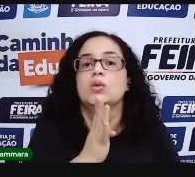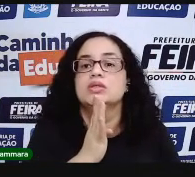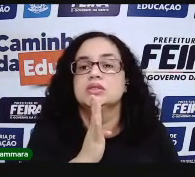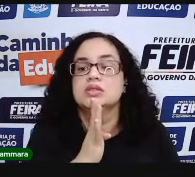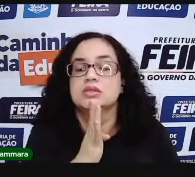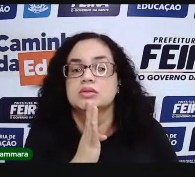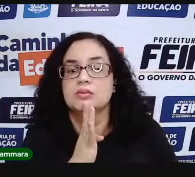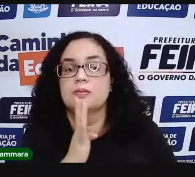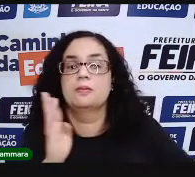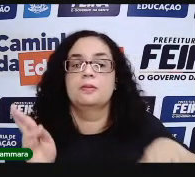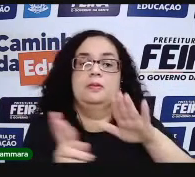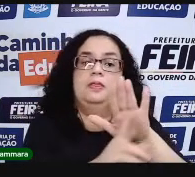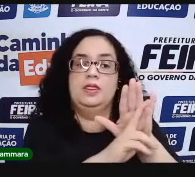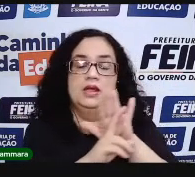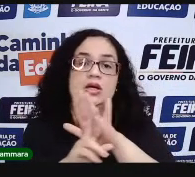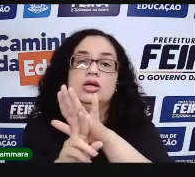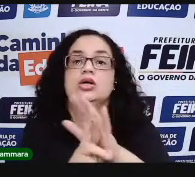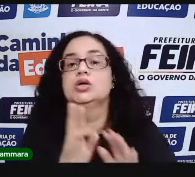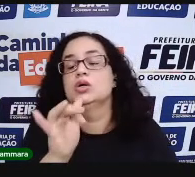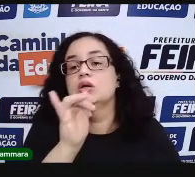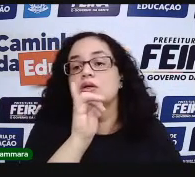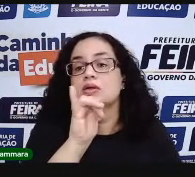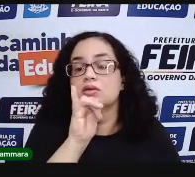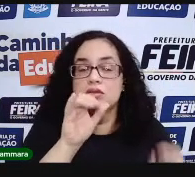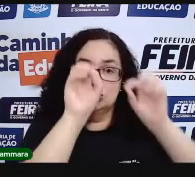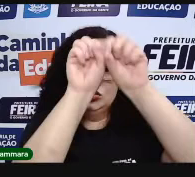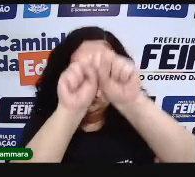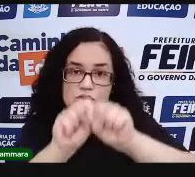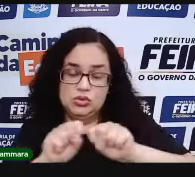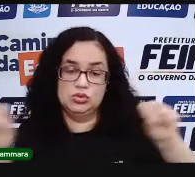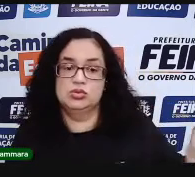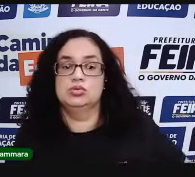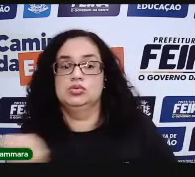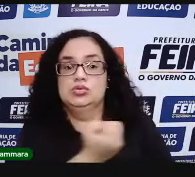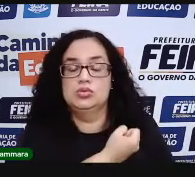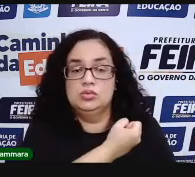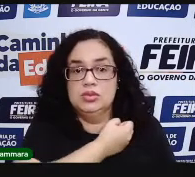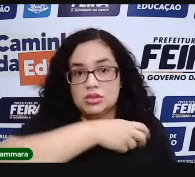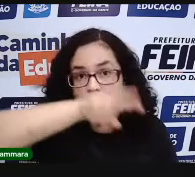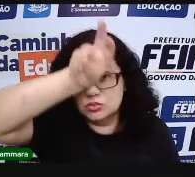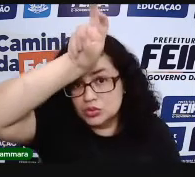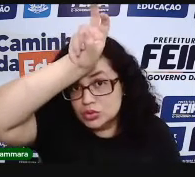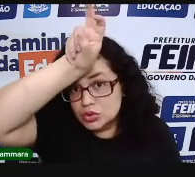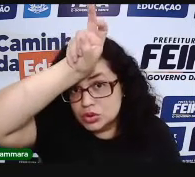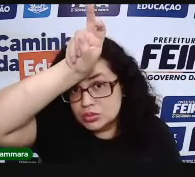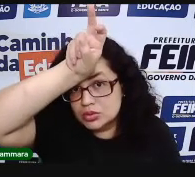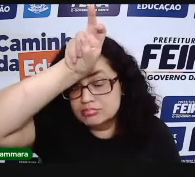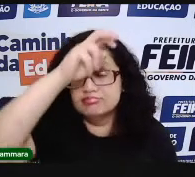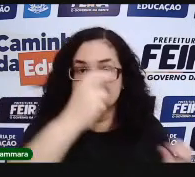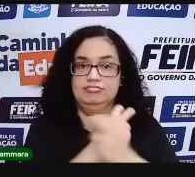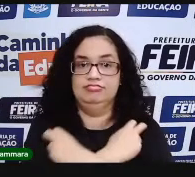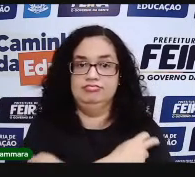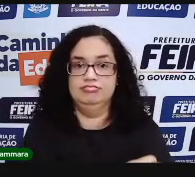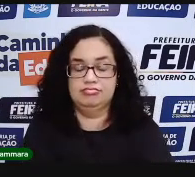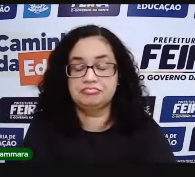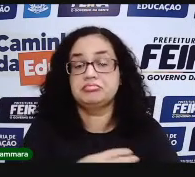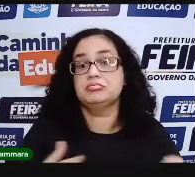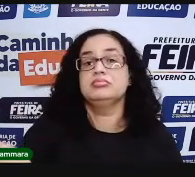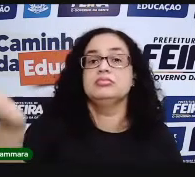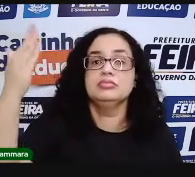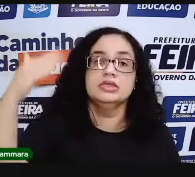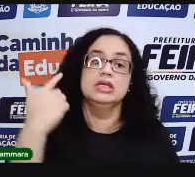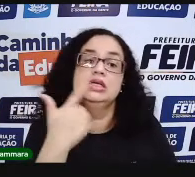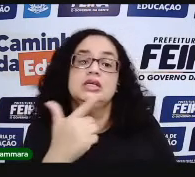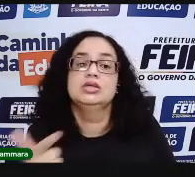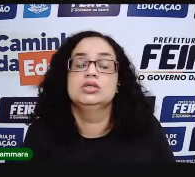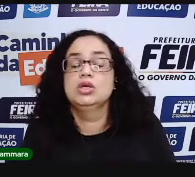um pouco. Vou mostrar para vocês um exemplo desse sistema de numeração egípcio. Para a gente ver, né? Que ao longo do tempo,